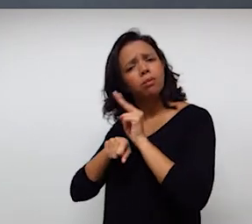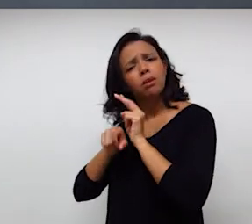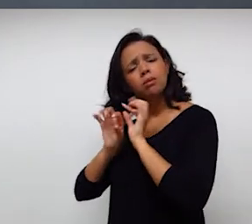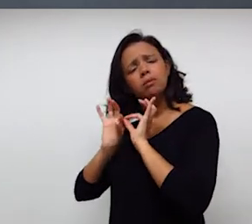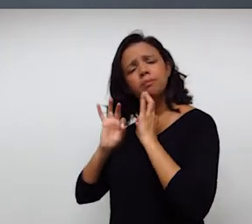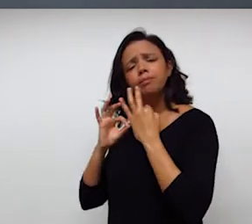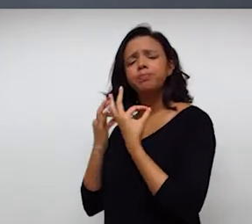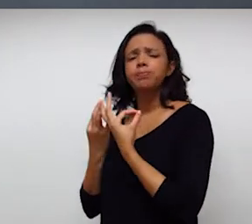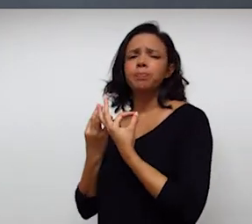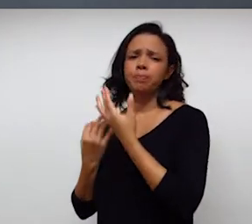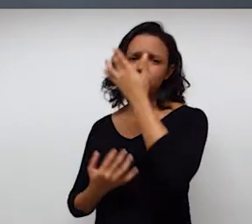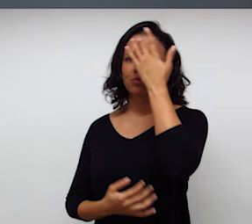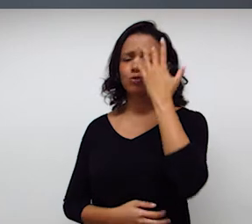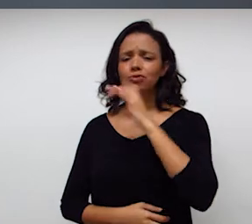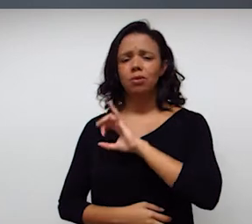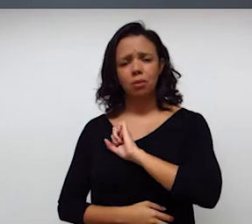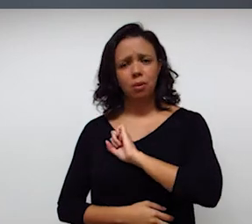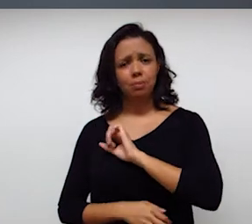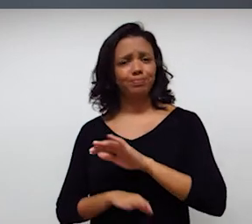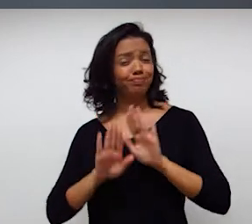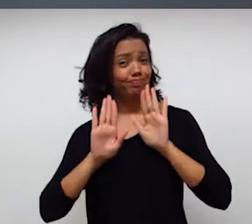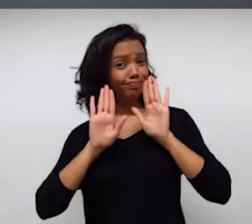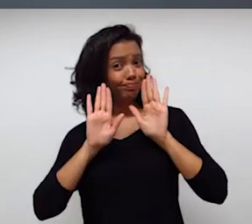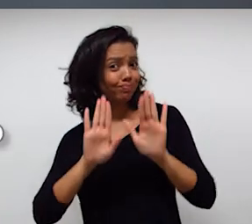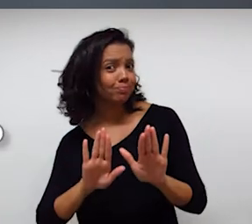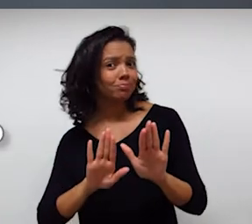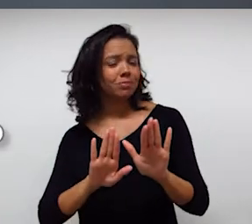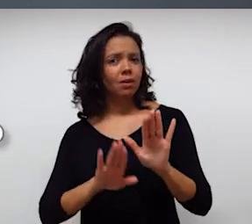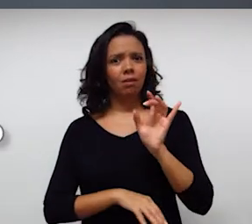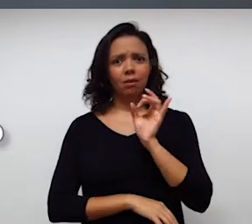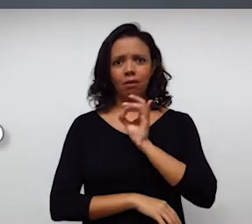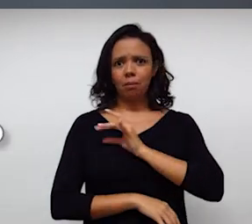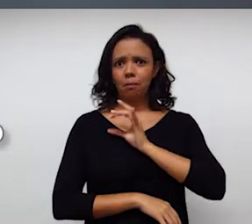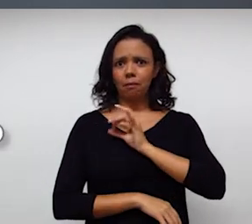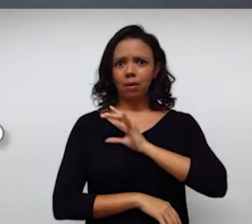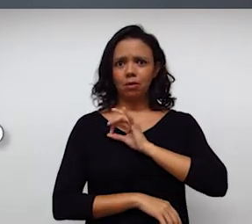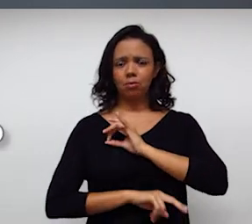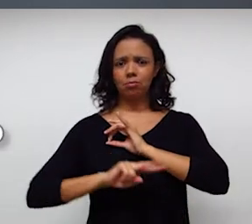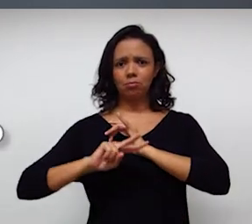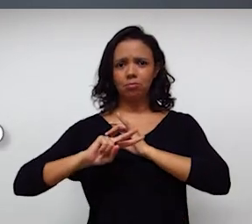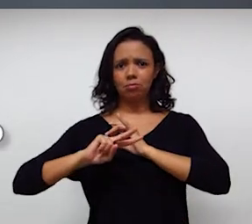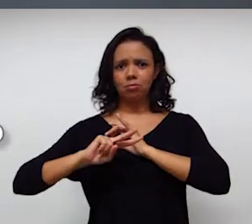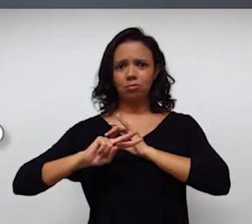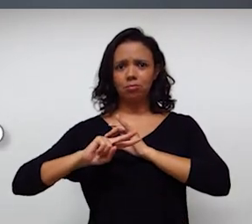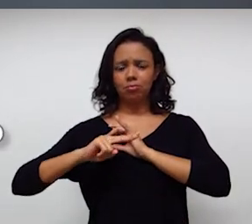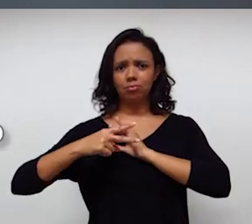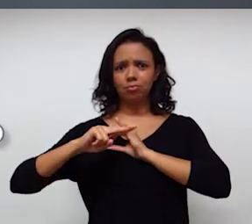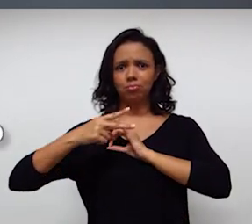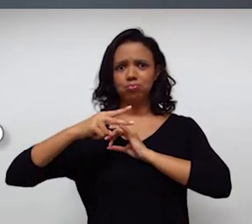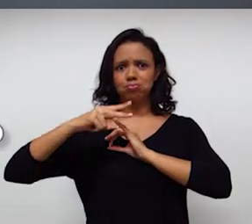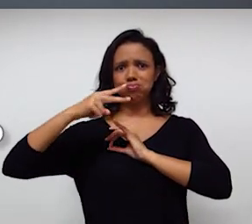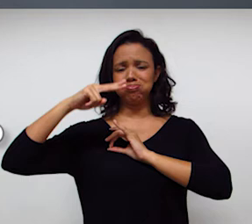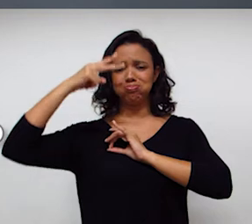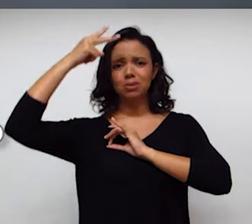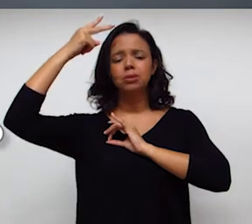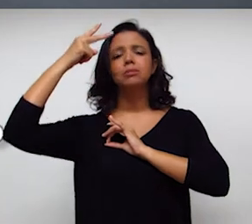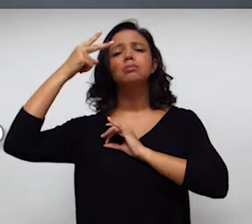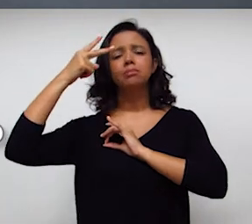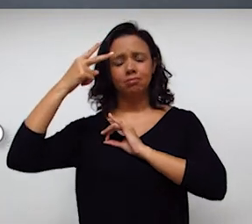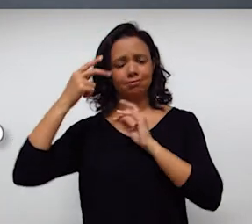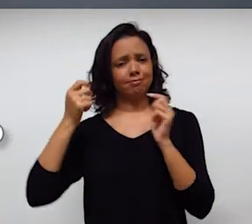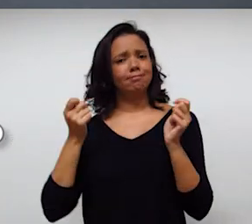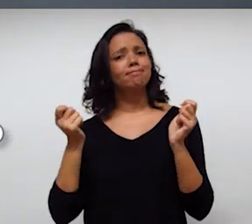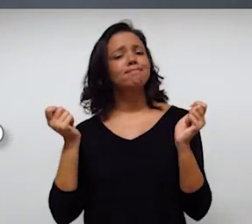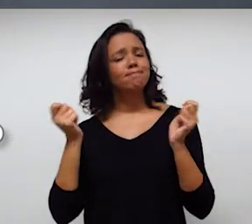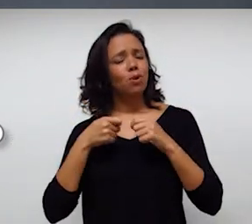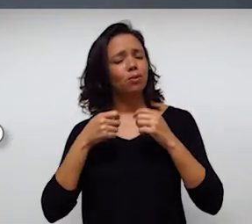cuidar das pessoas que você ama. Porém, o medo, em um nível alto de medo,